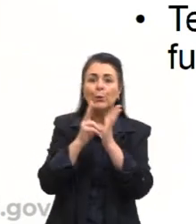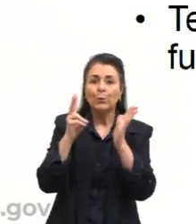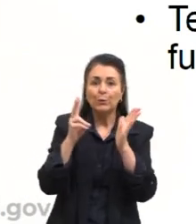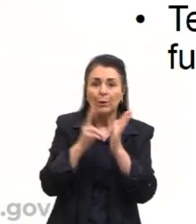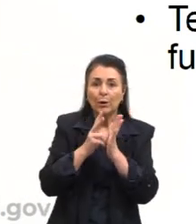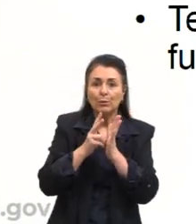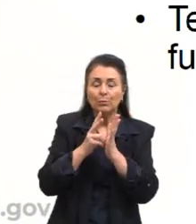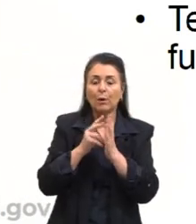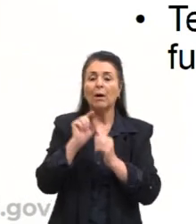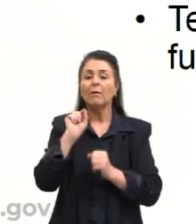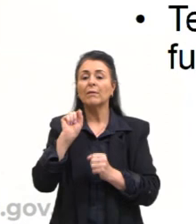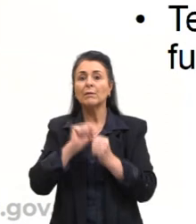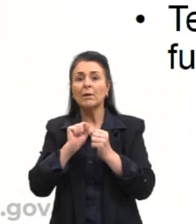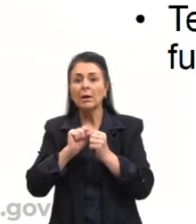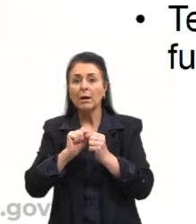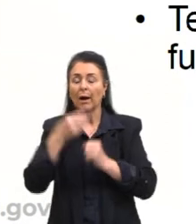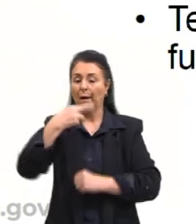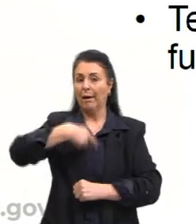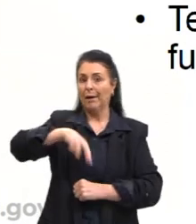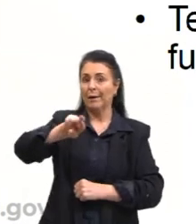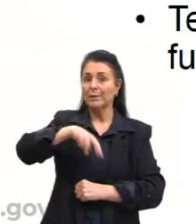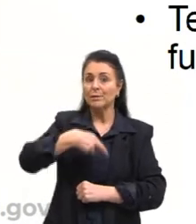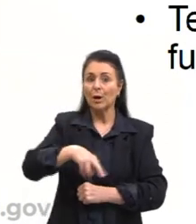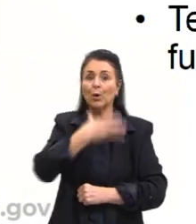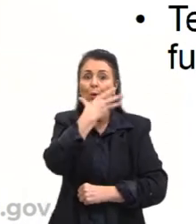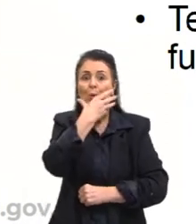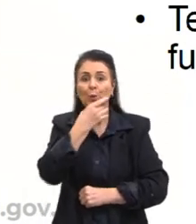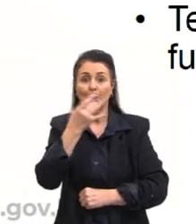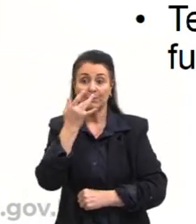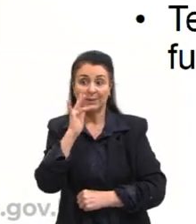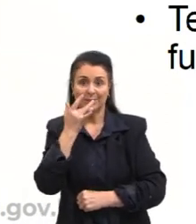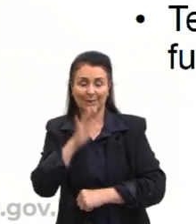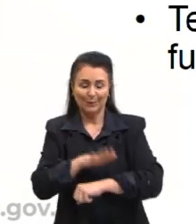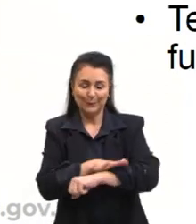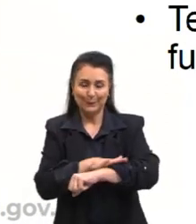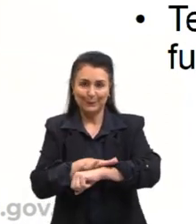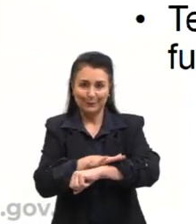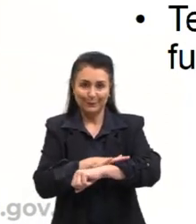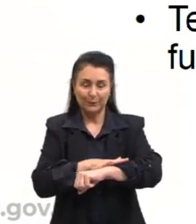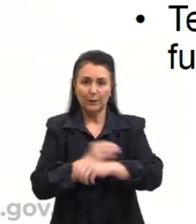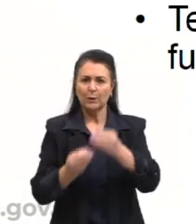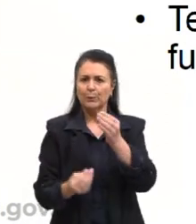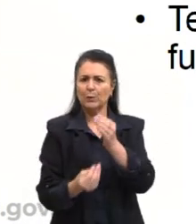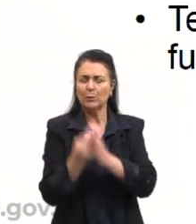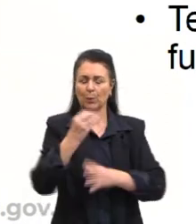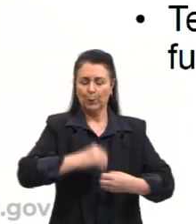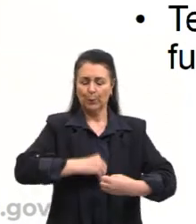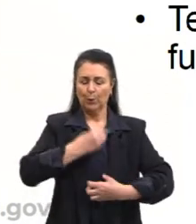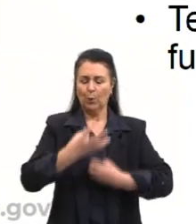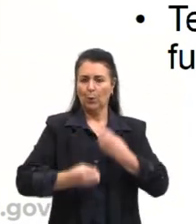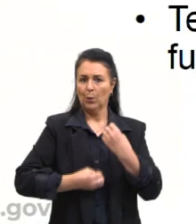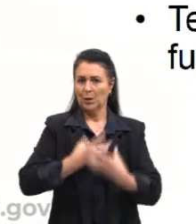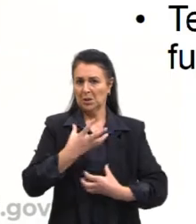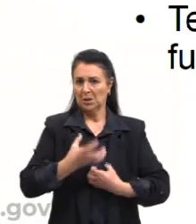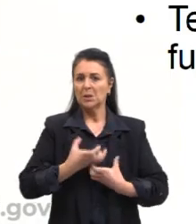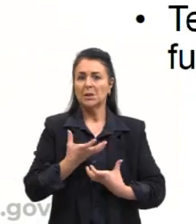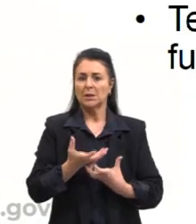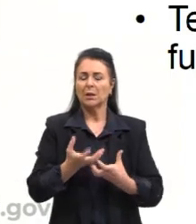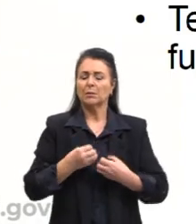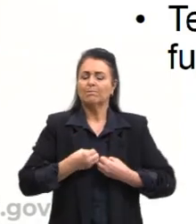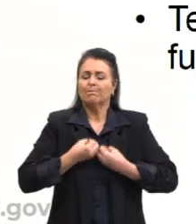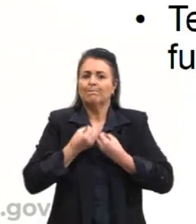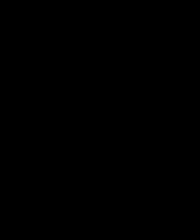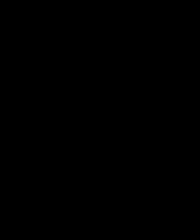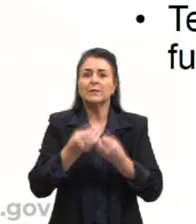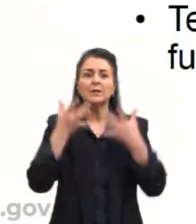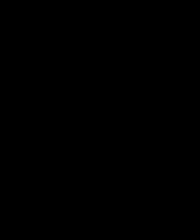ensinar os índios a religião do homem branco. Então, que tinha ali? Produção de poesias devocionais, teatros